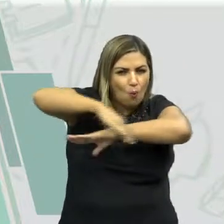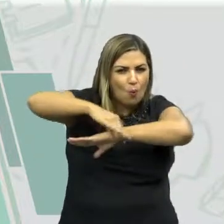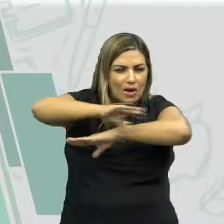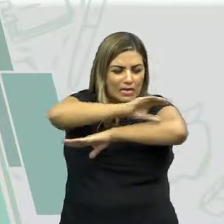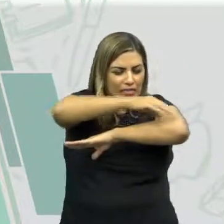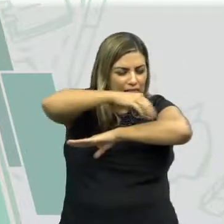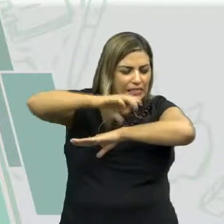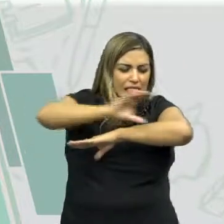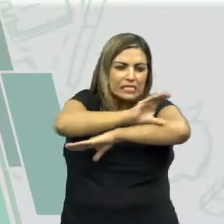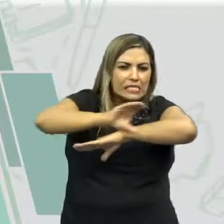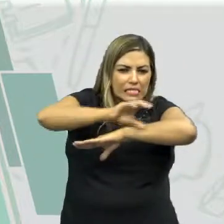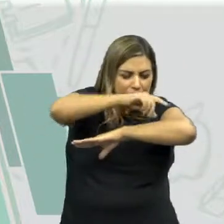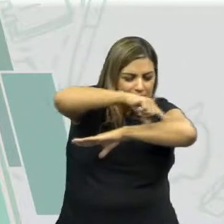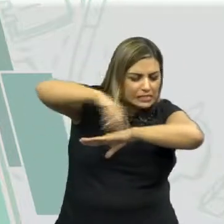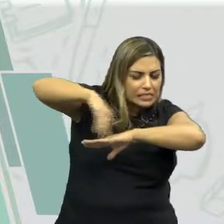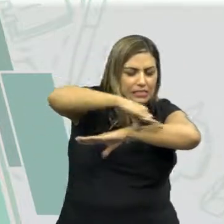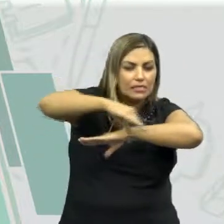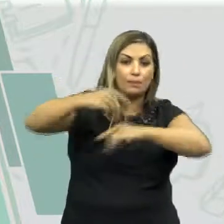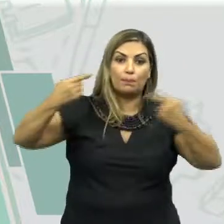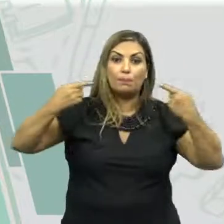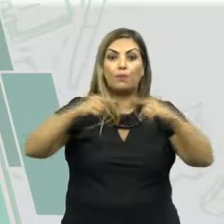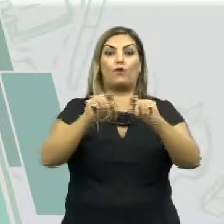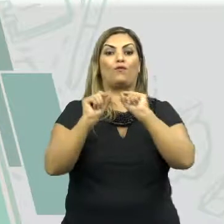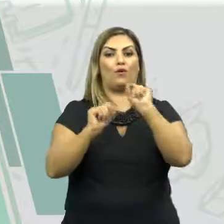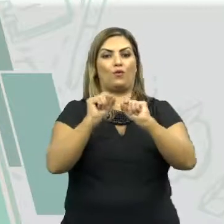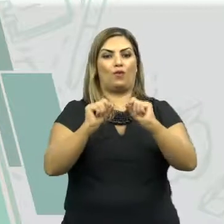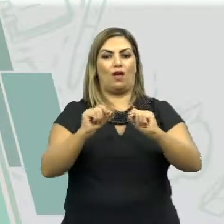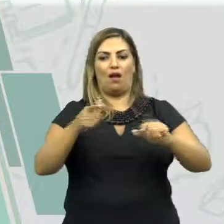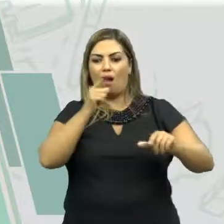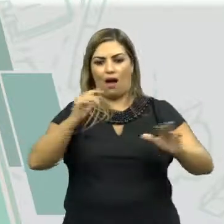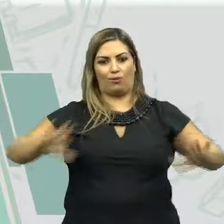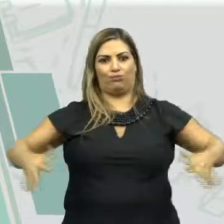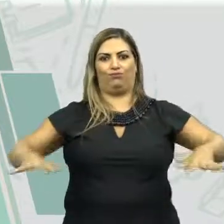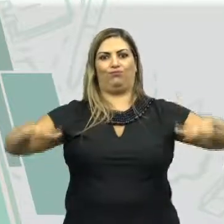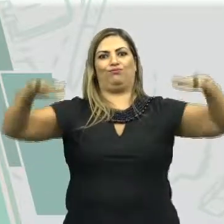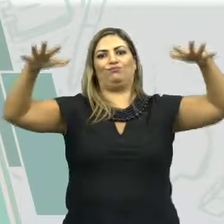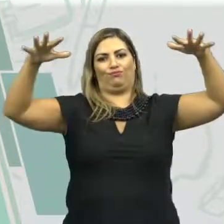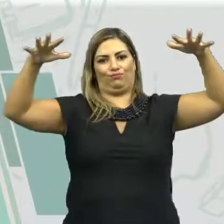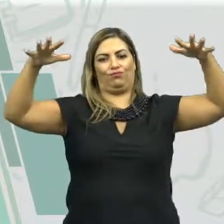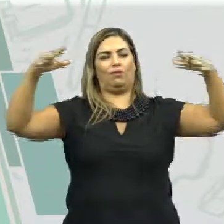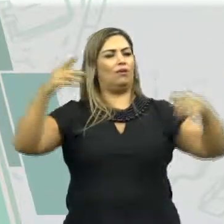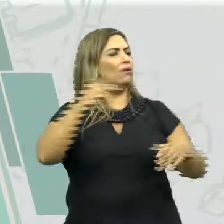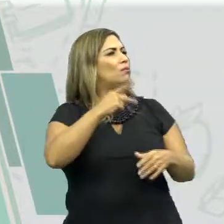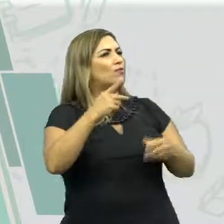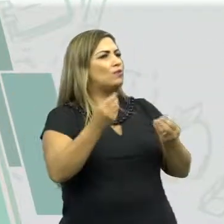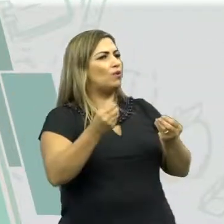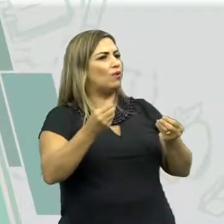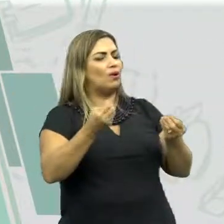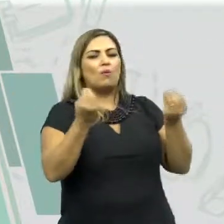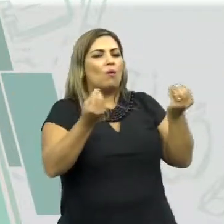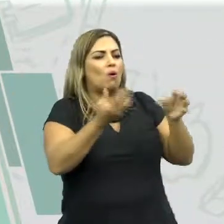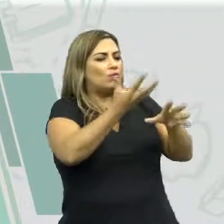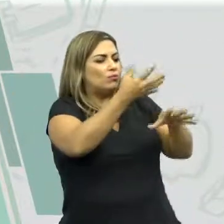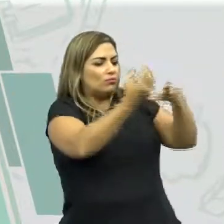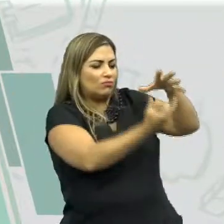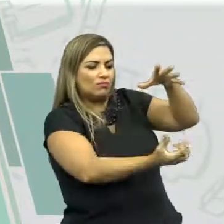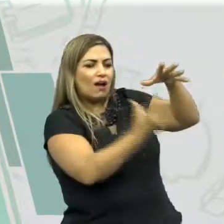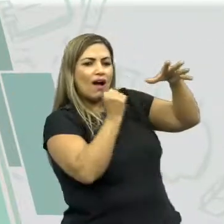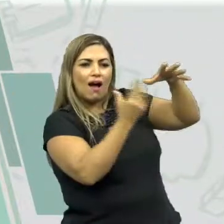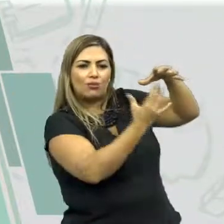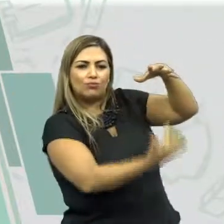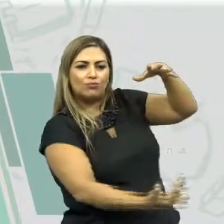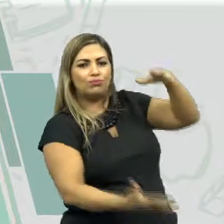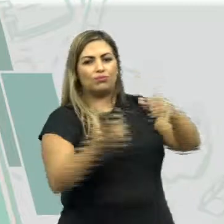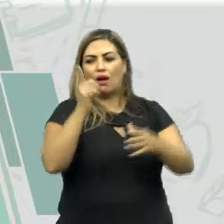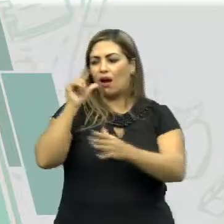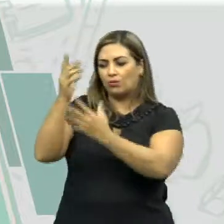asfalto, de cimento, vai provocar o quê? As enchentes. Professor, mas não tem escoamento em